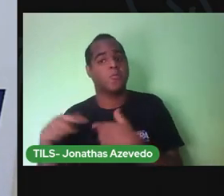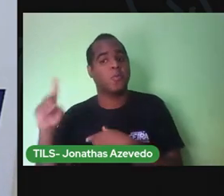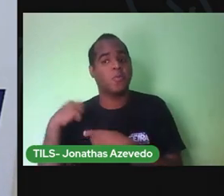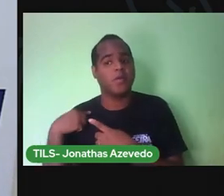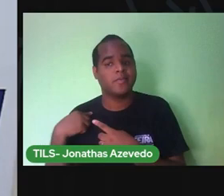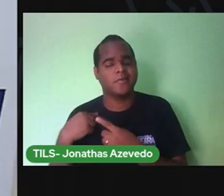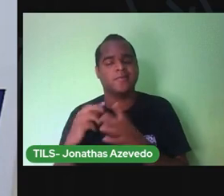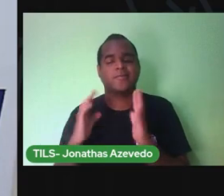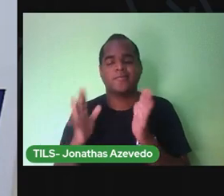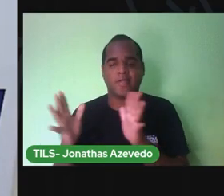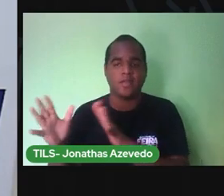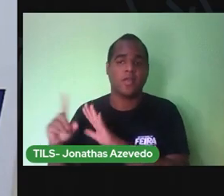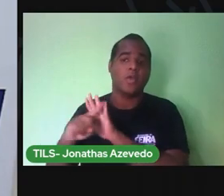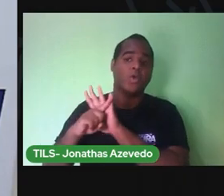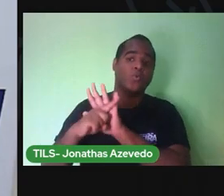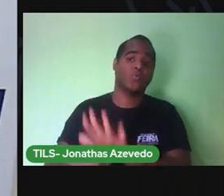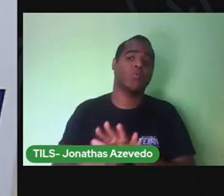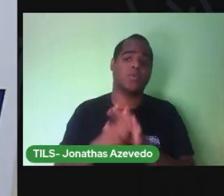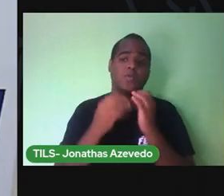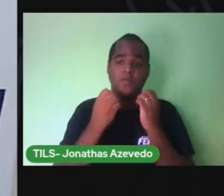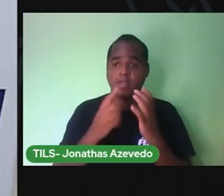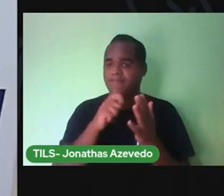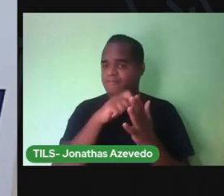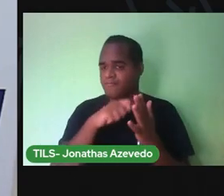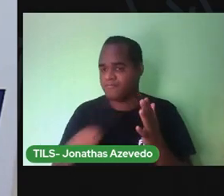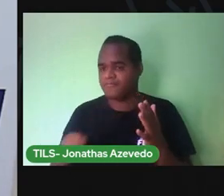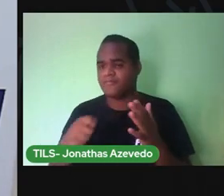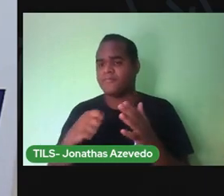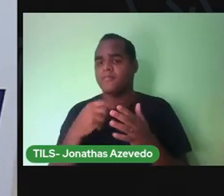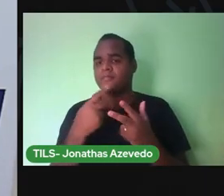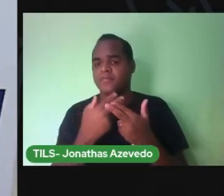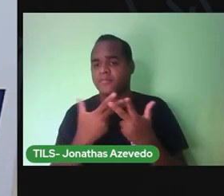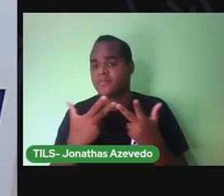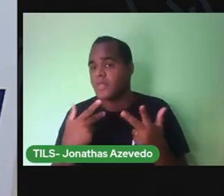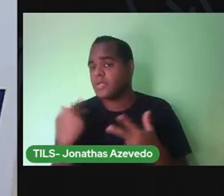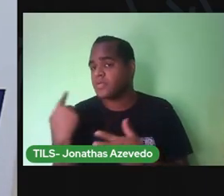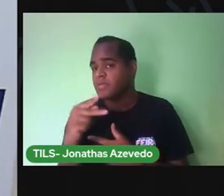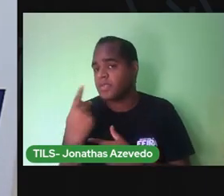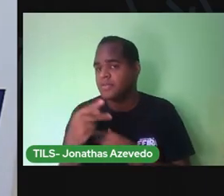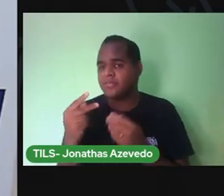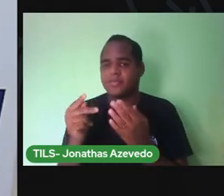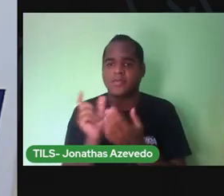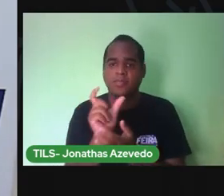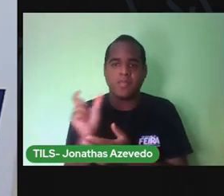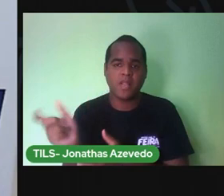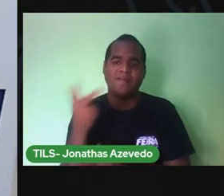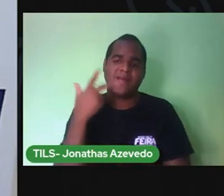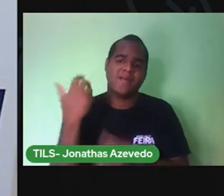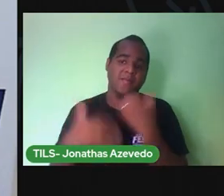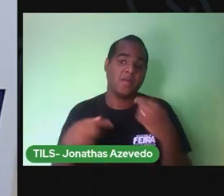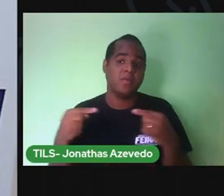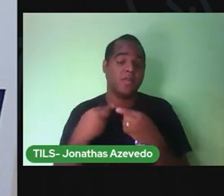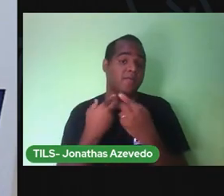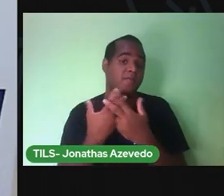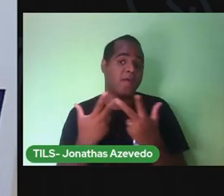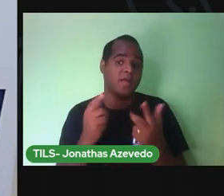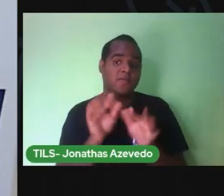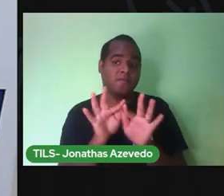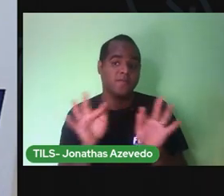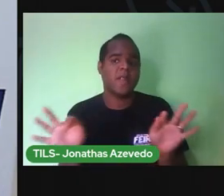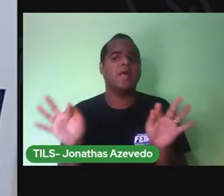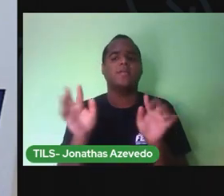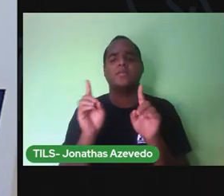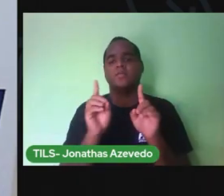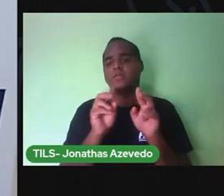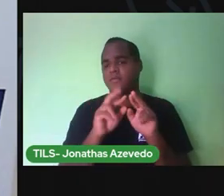aula Vai ajudar você na sua escrita No espaçamento das palavras Das frases O espaço